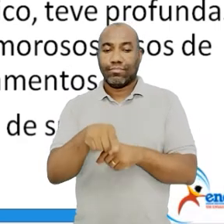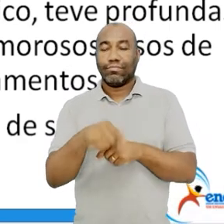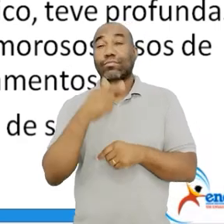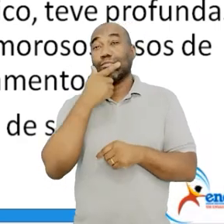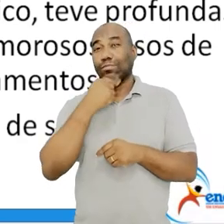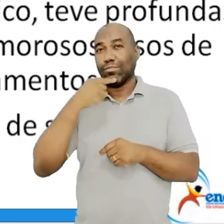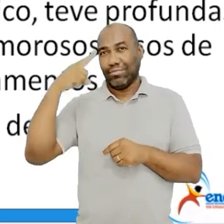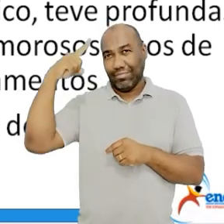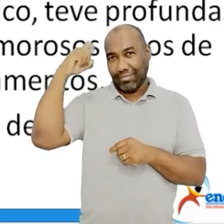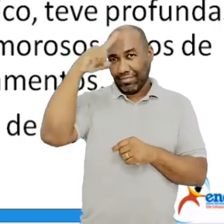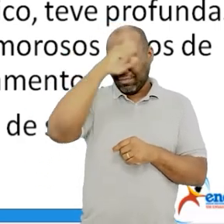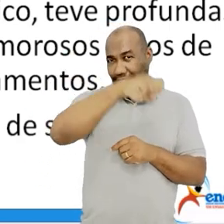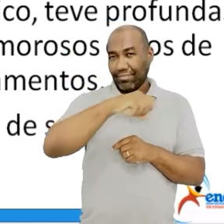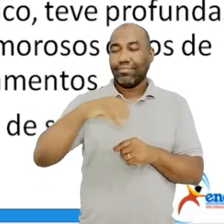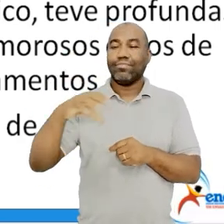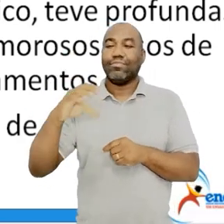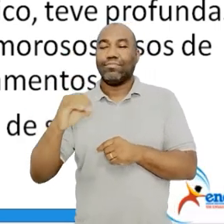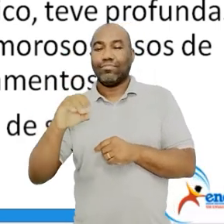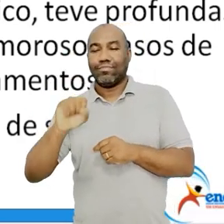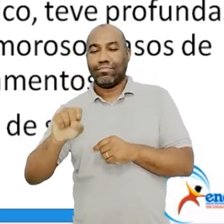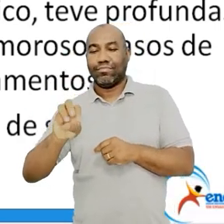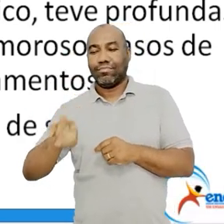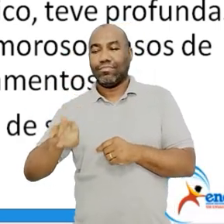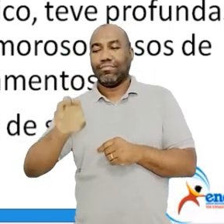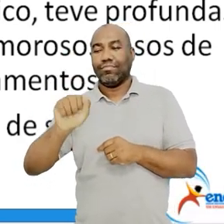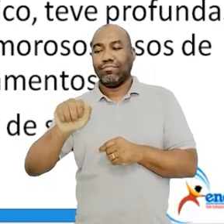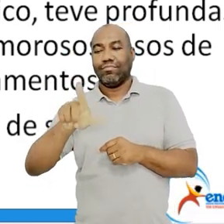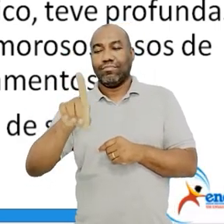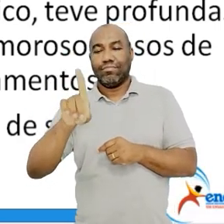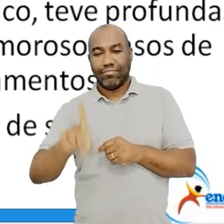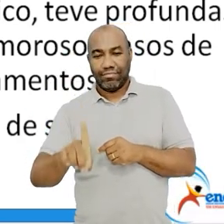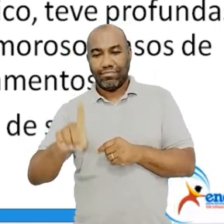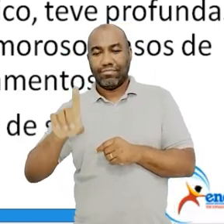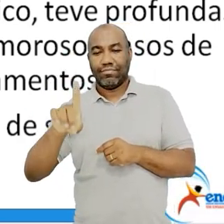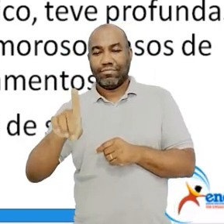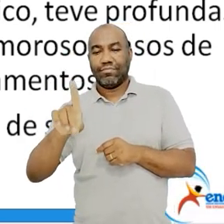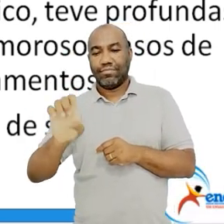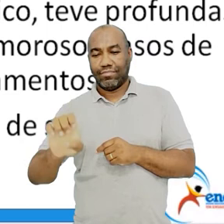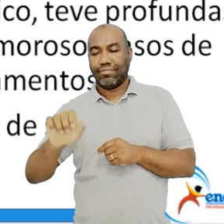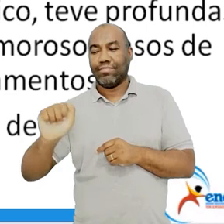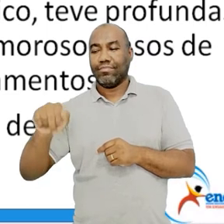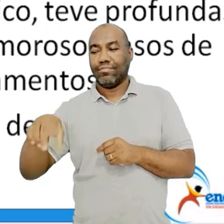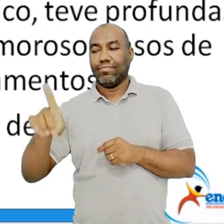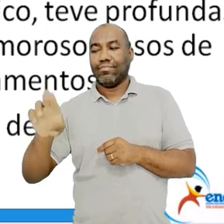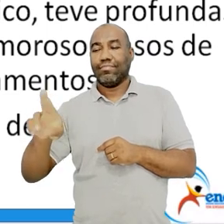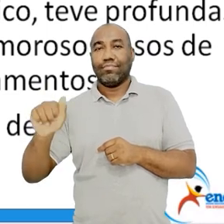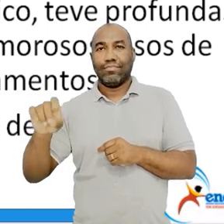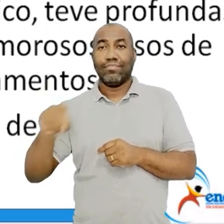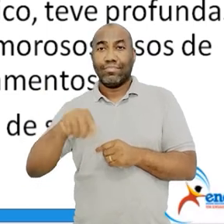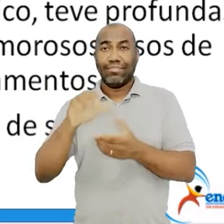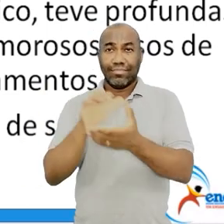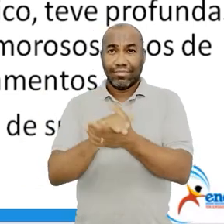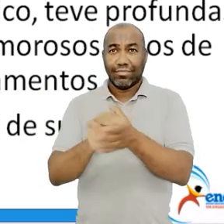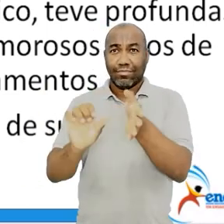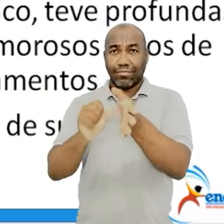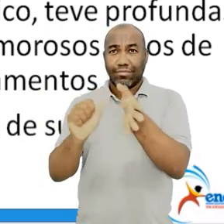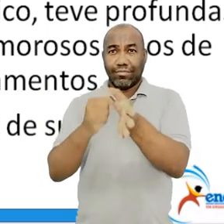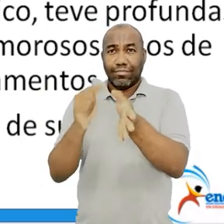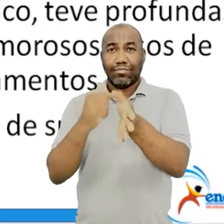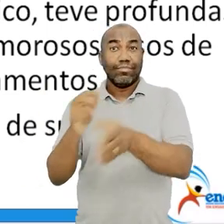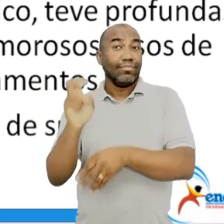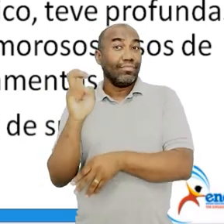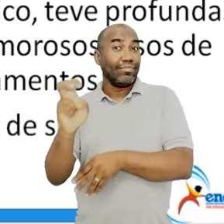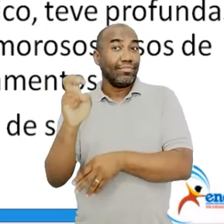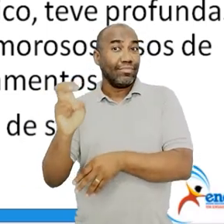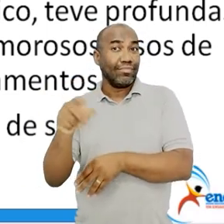difícil de lidar, um homem de muitos amores e muitas mulheres, casou-se cinco vezes, uma delas